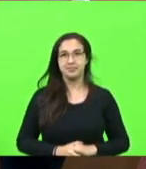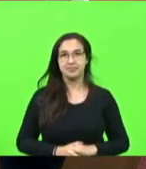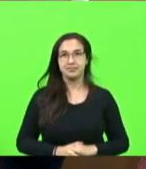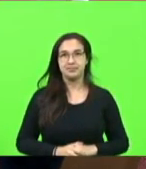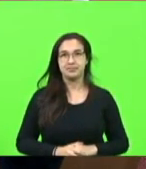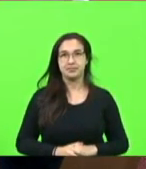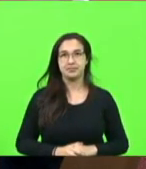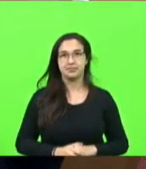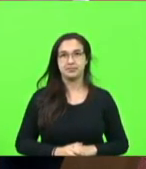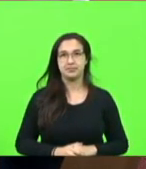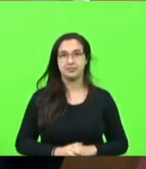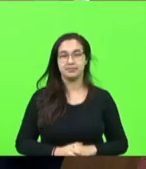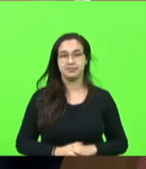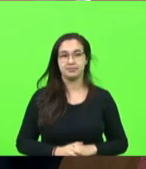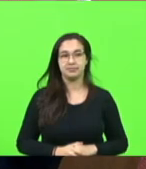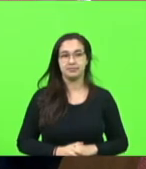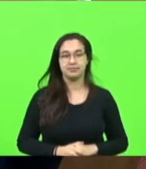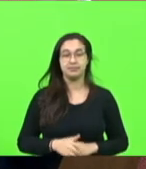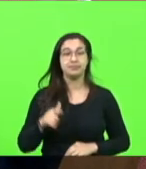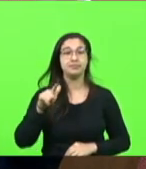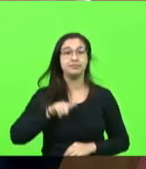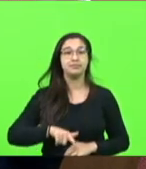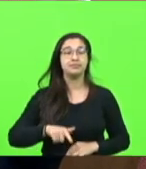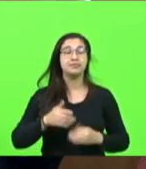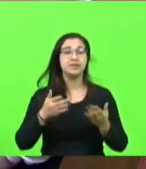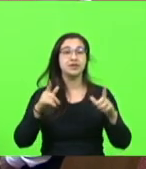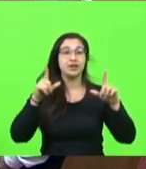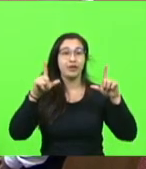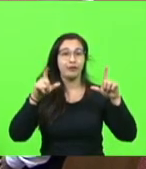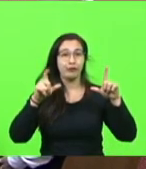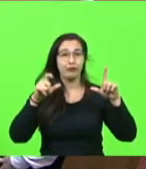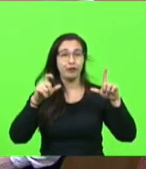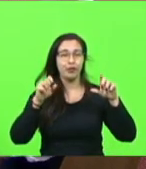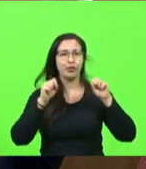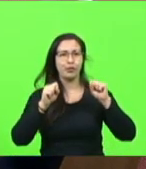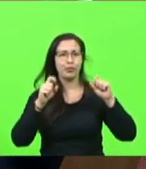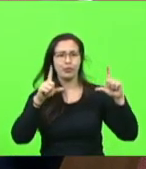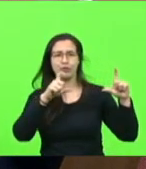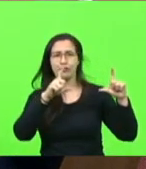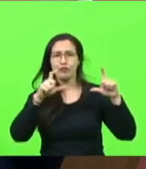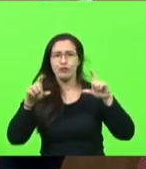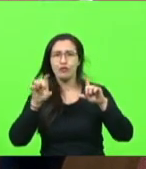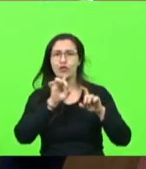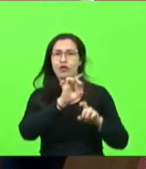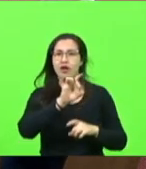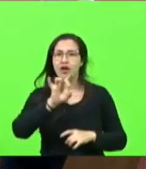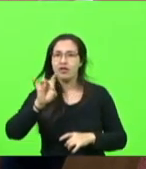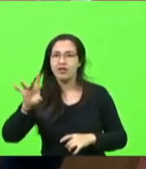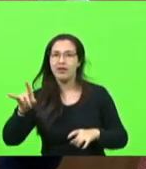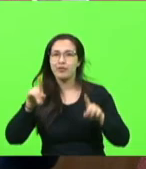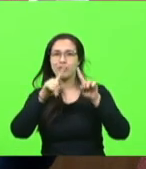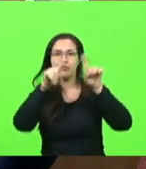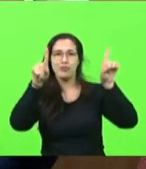Vou pedir para que o fotógrafo da casa faça uma foto bem bonita para cada um, que isso aí vai virar quadro.